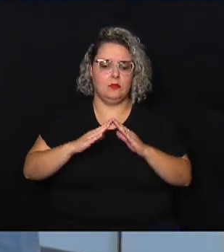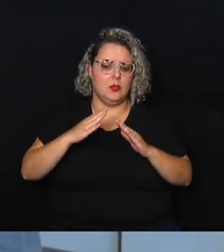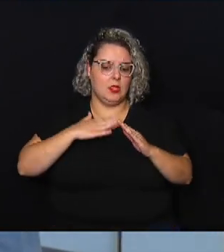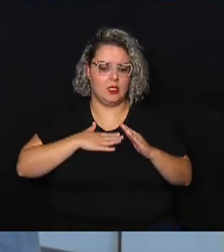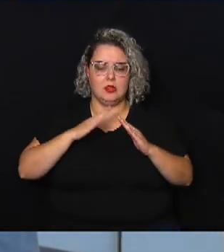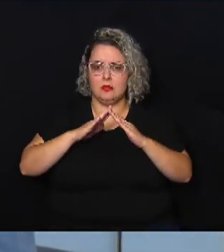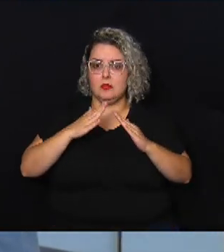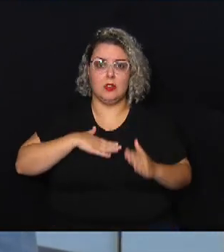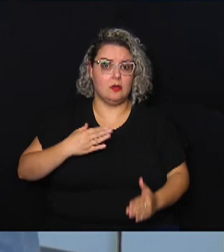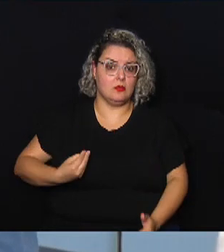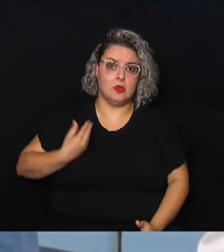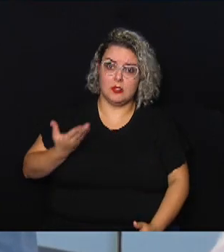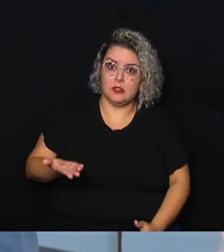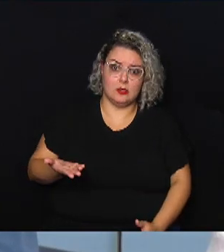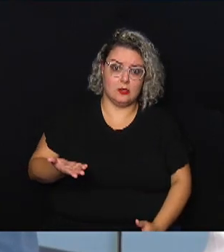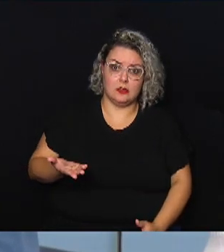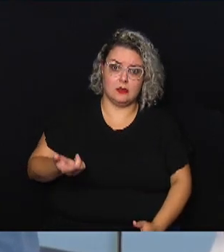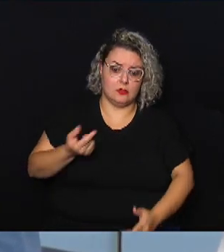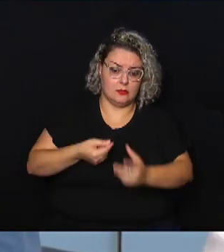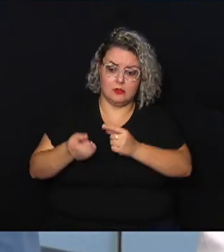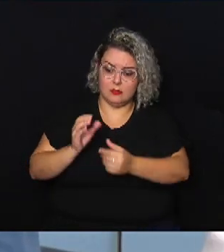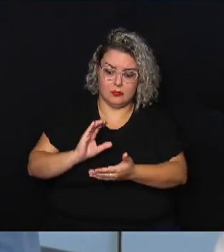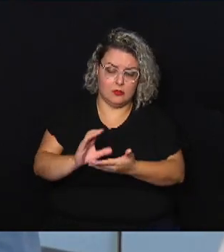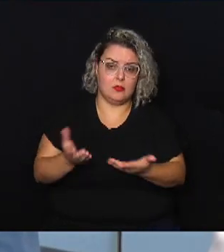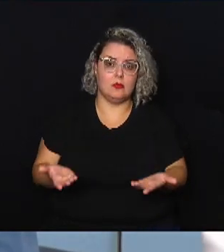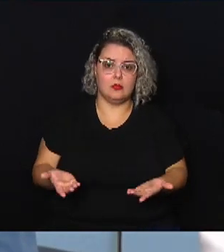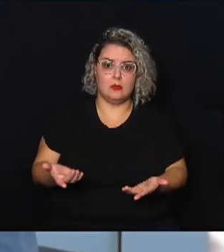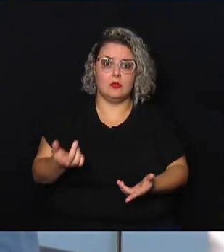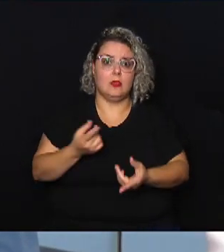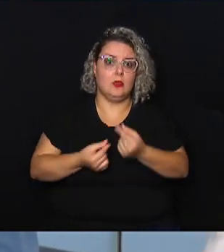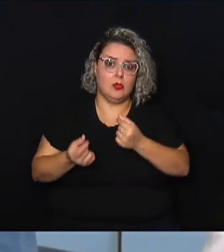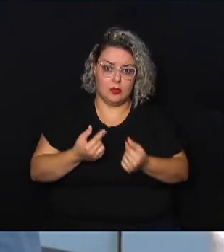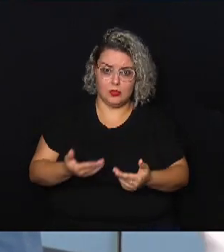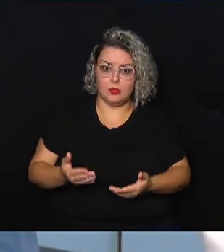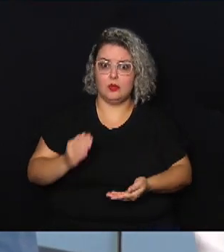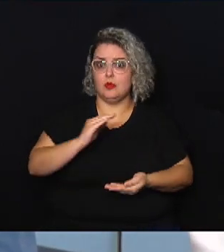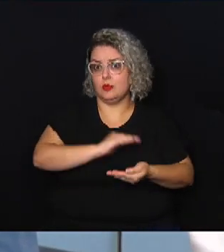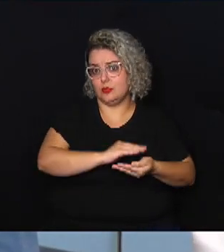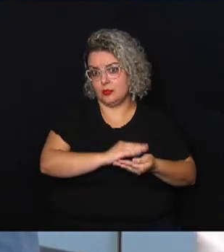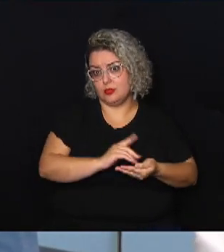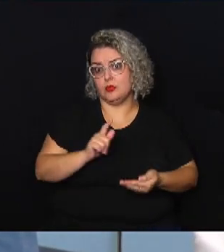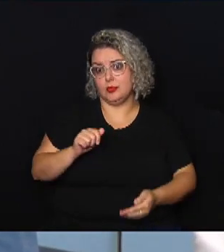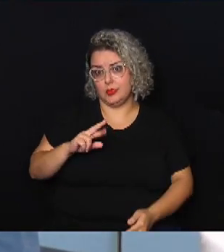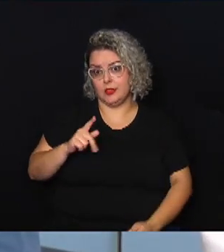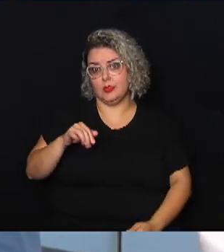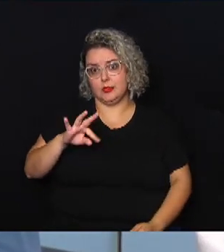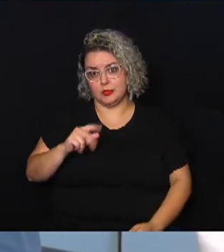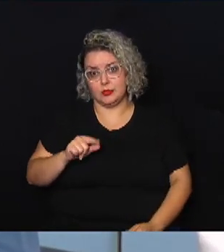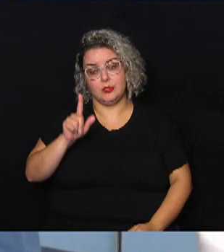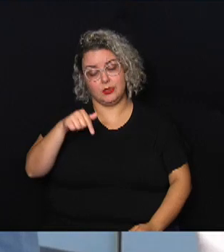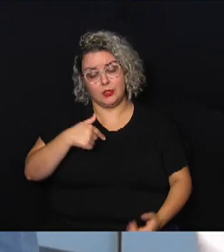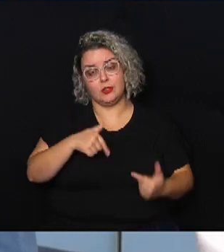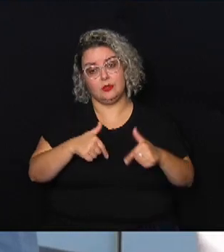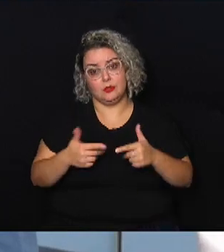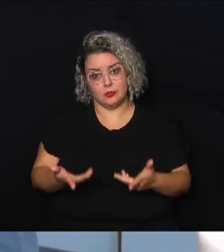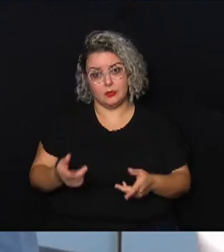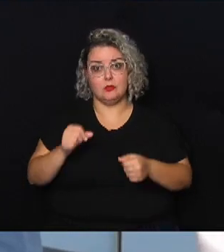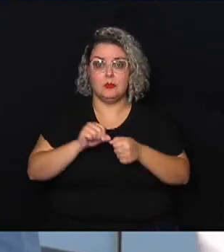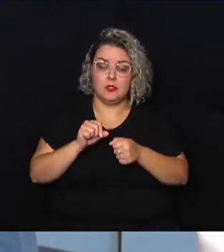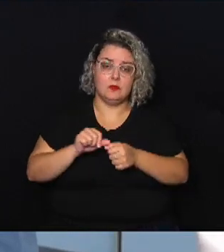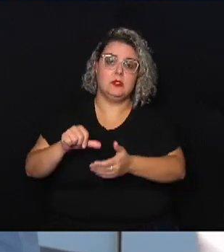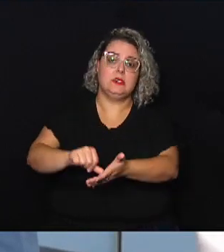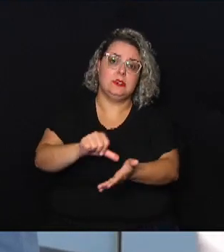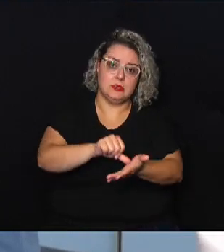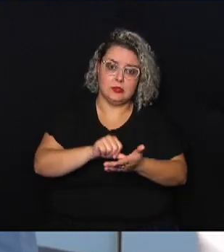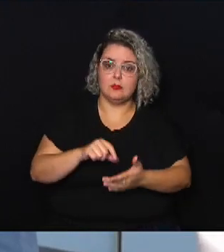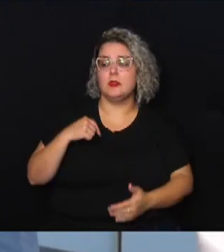que é eles que destinam esse dinheiro é um dinheiro inclusive do fundo de garantia que é do trabalhador para fazer essas unidades para